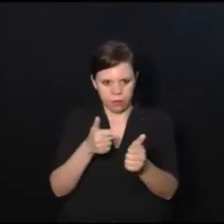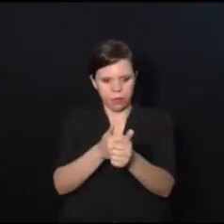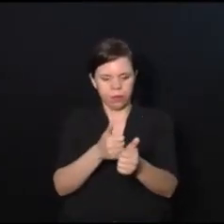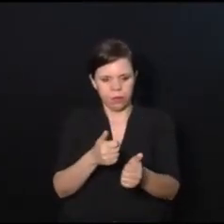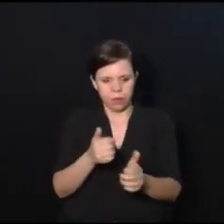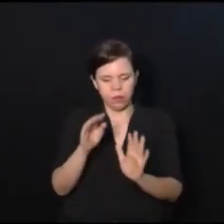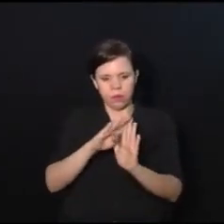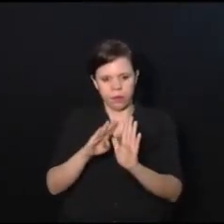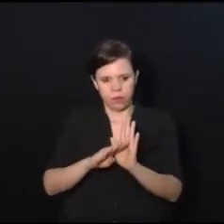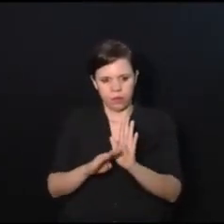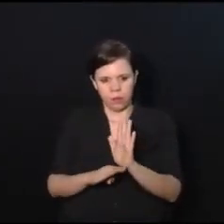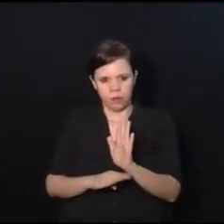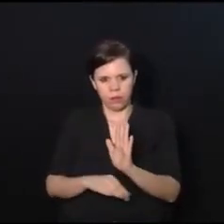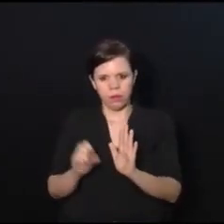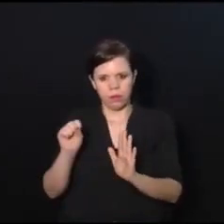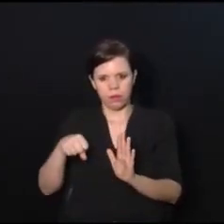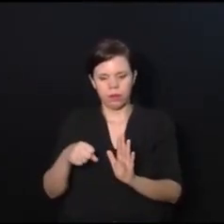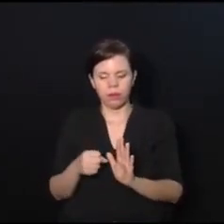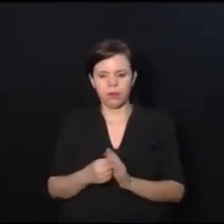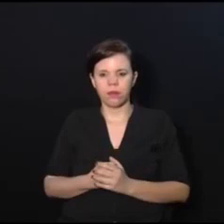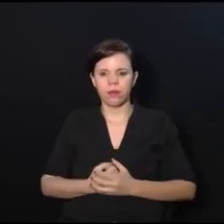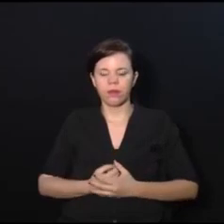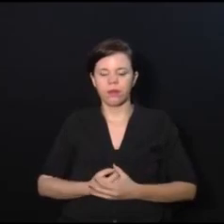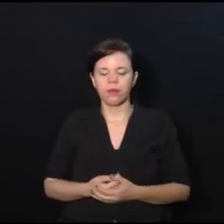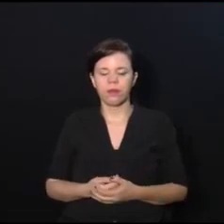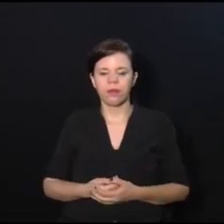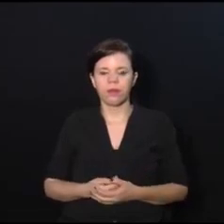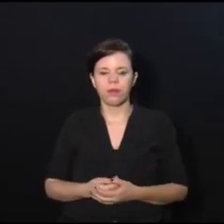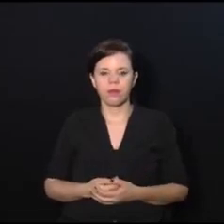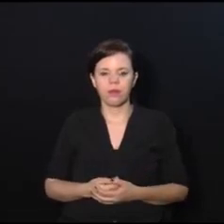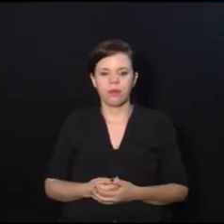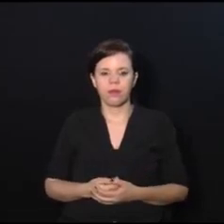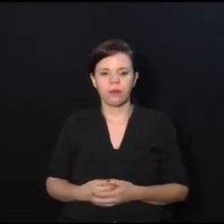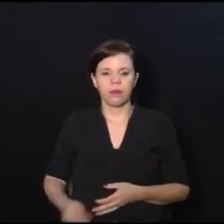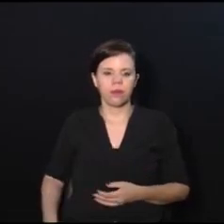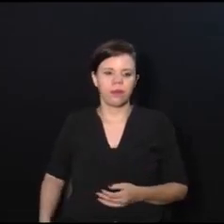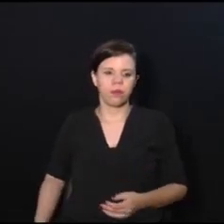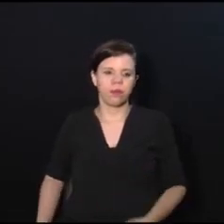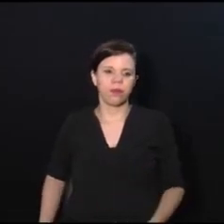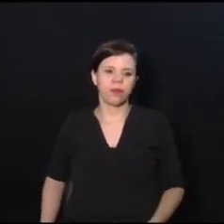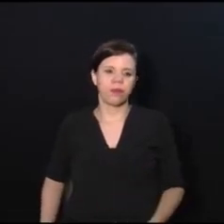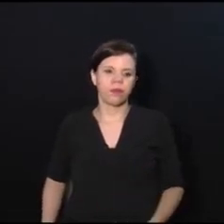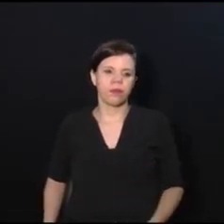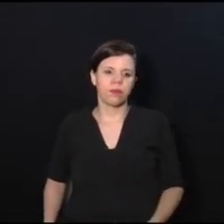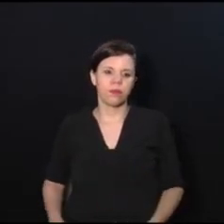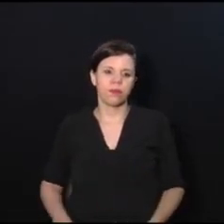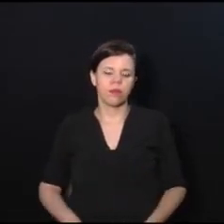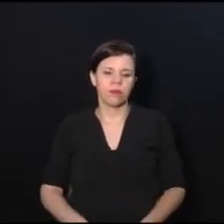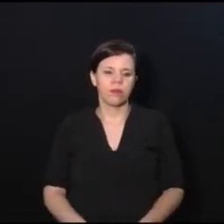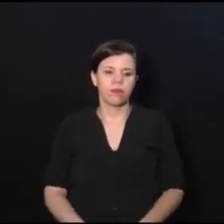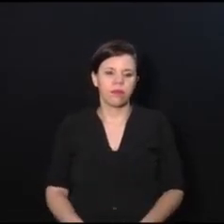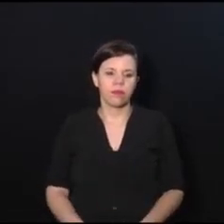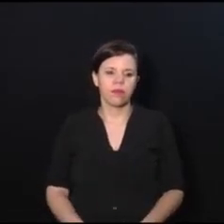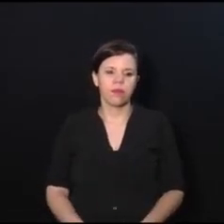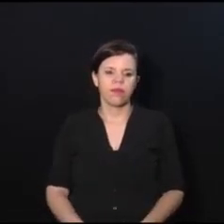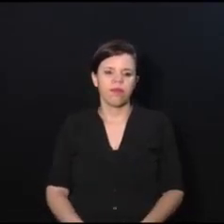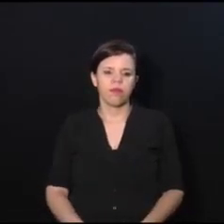Ok, então. Só dar um ok aqui no meu. Pronto. Apresentação.